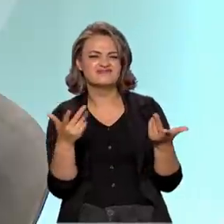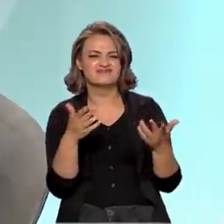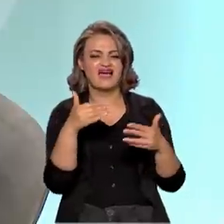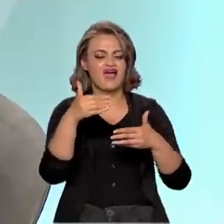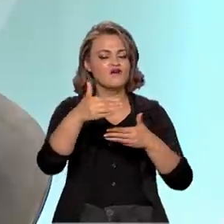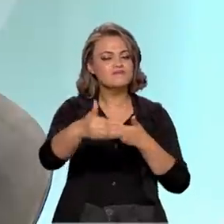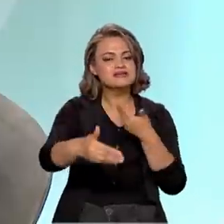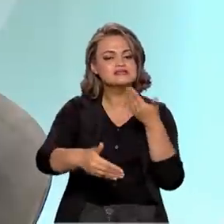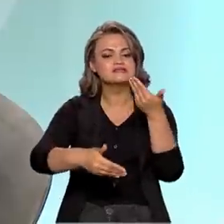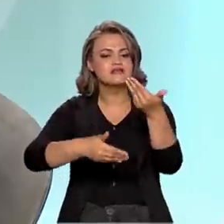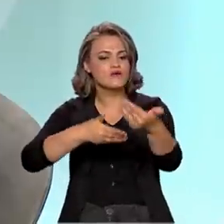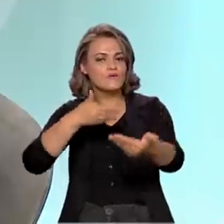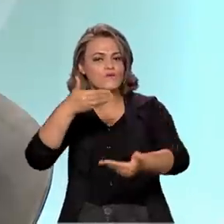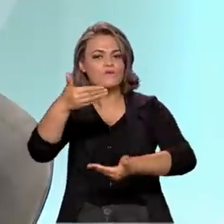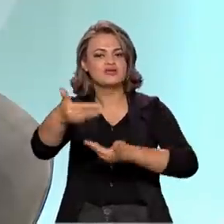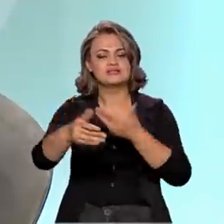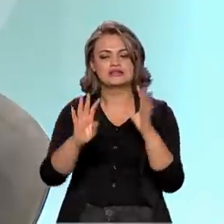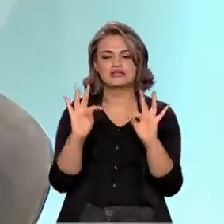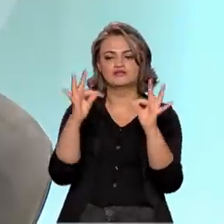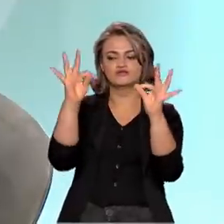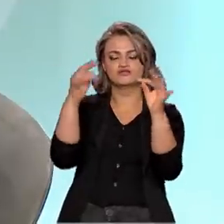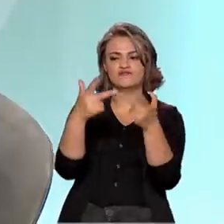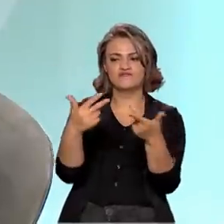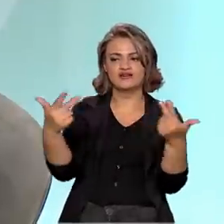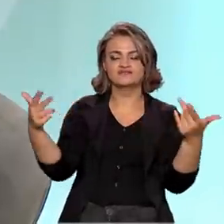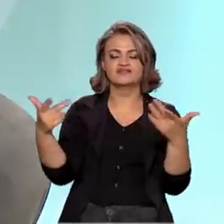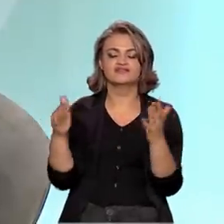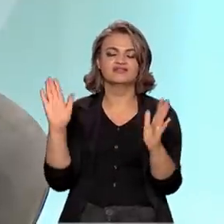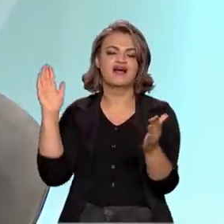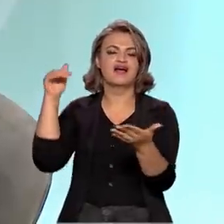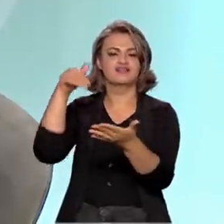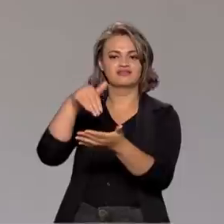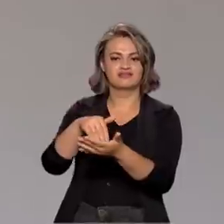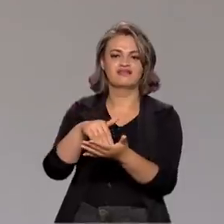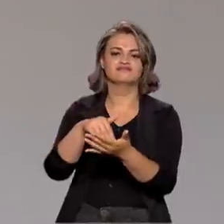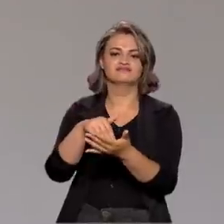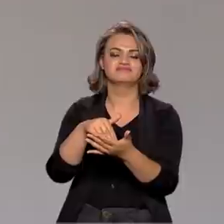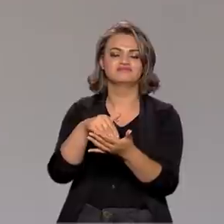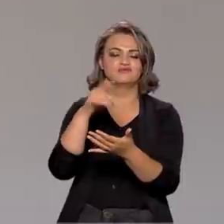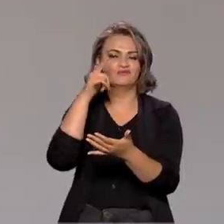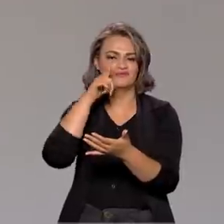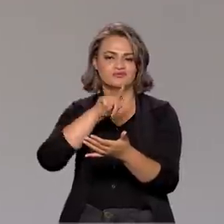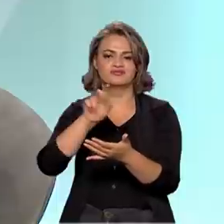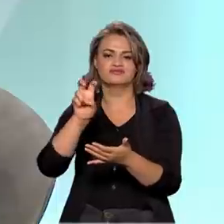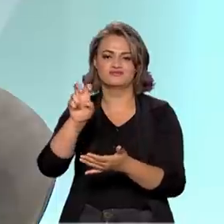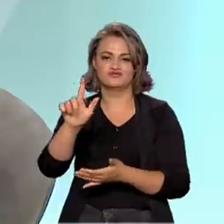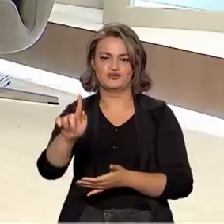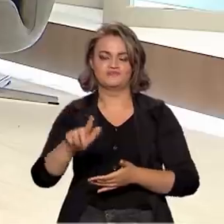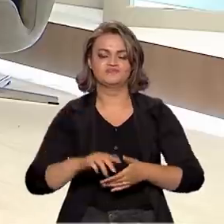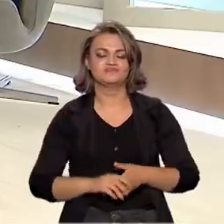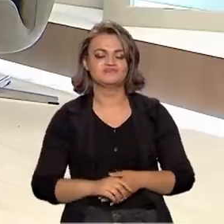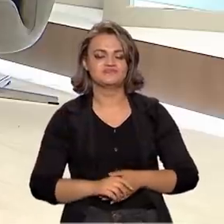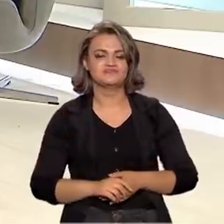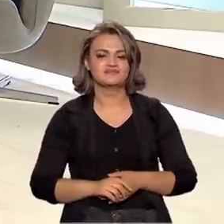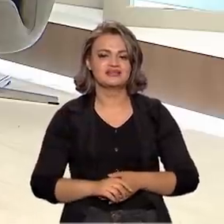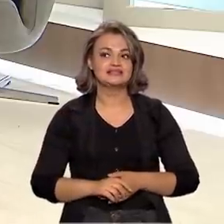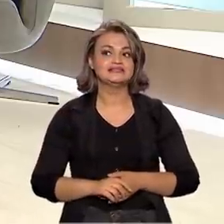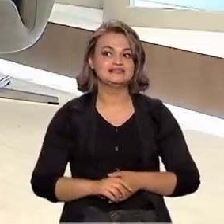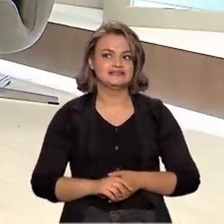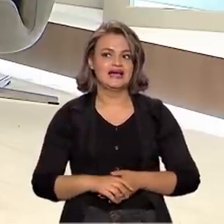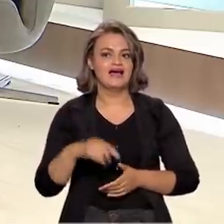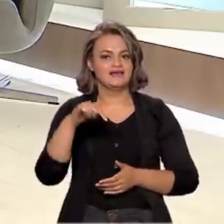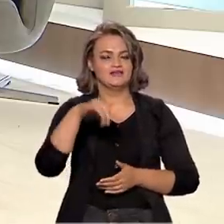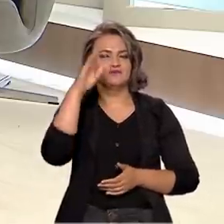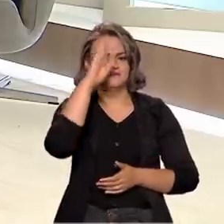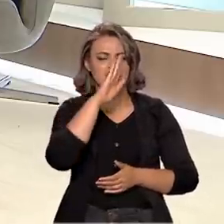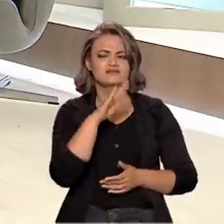sequência de tecnologias que apoiam o funcionamento final, vamos dizer assim, do 5G. Vamos falar dos potenciais que a gente tem no